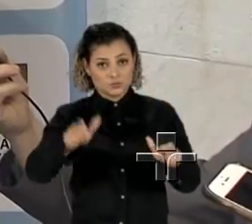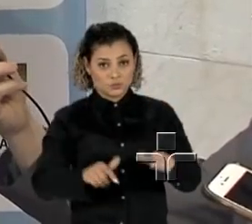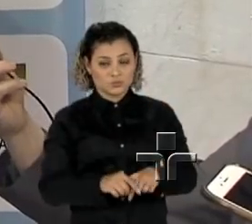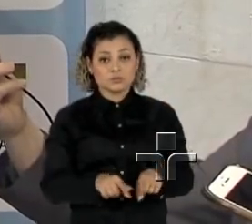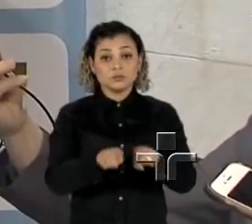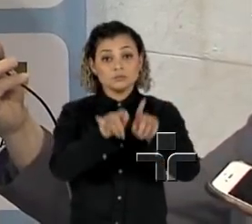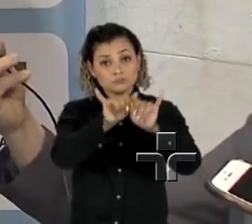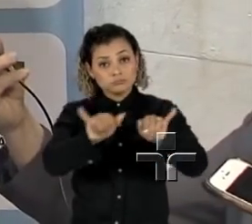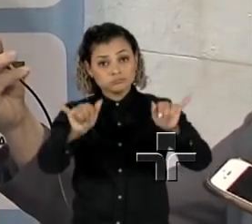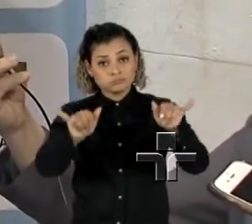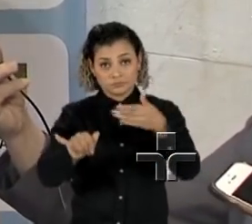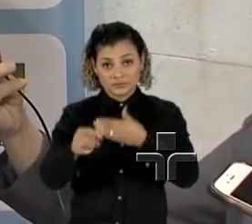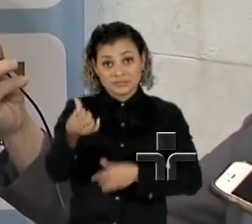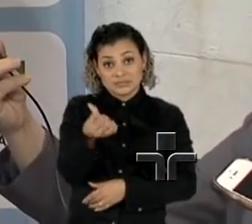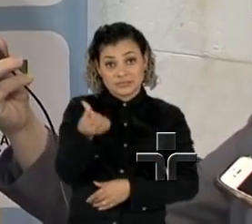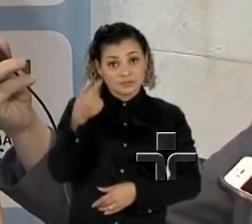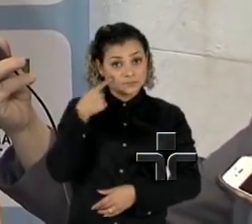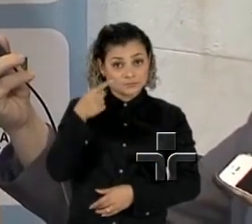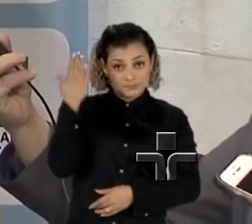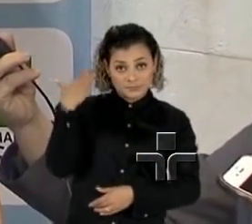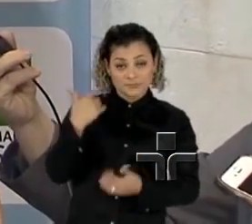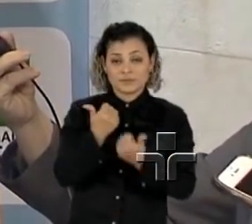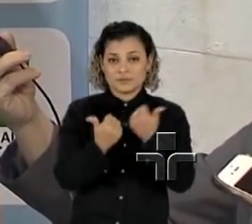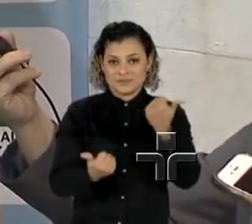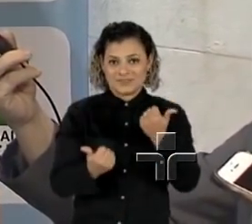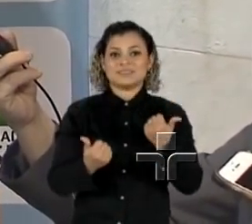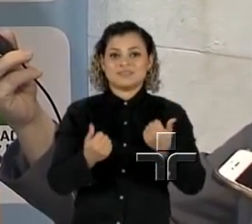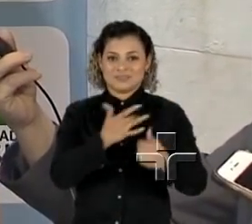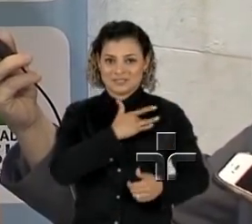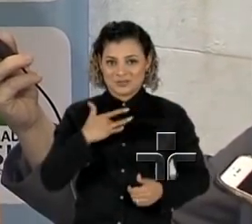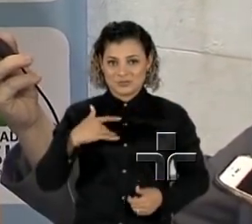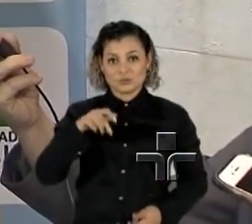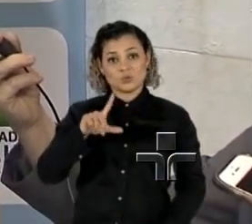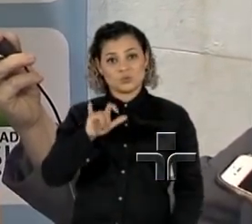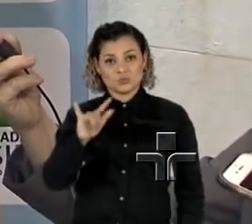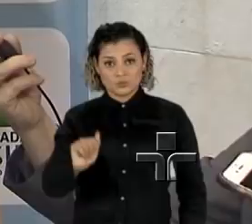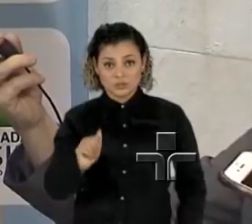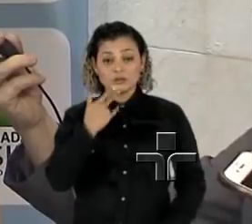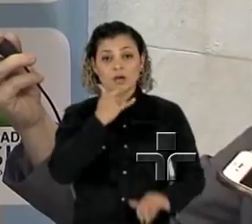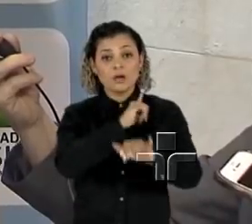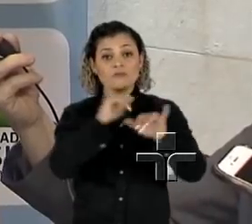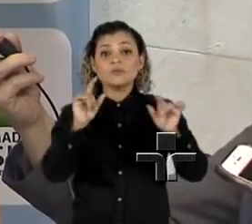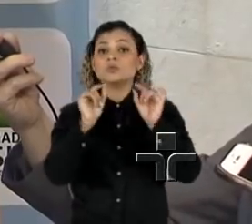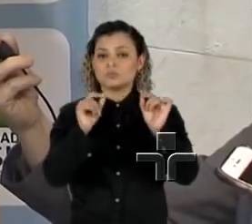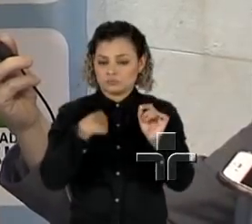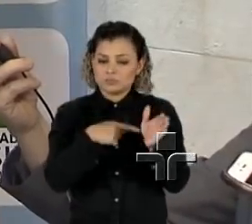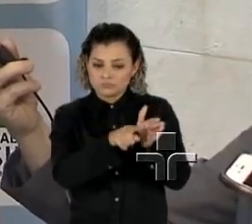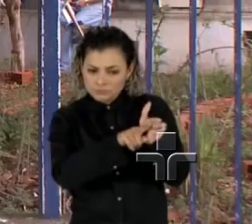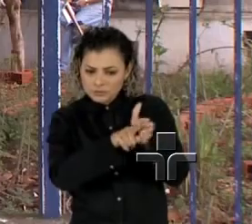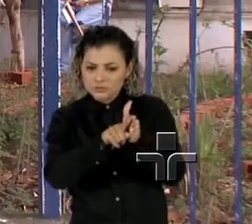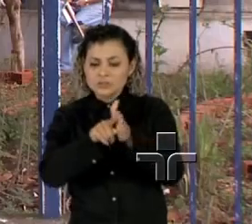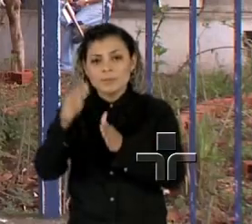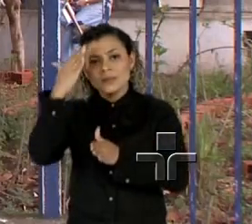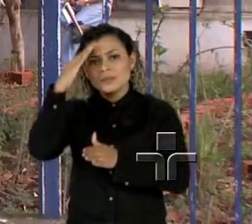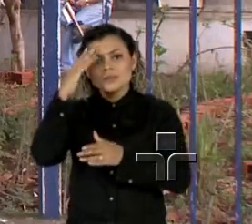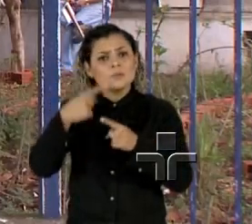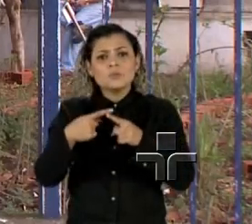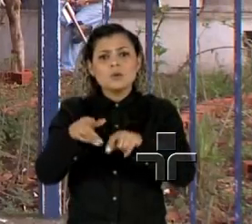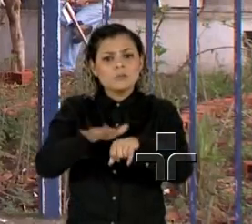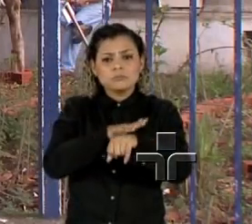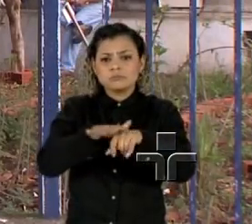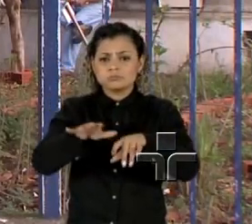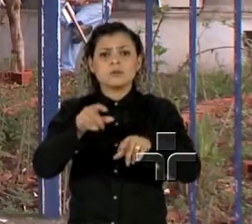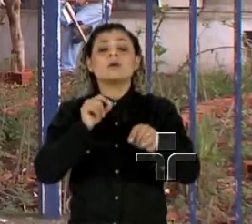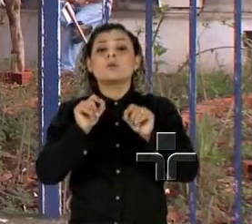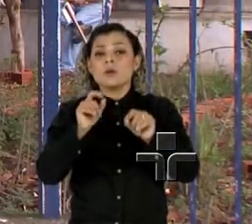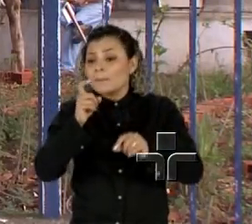Ao anunciar a campanha, na última sexta, o ministro da Saúde, Luiz Henrique Mandetta, declarou que serão realizados estudos para entender o fenômeno, que faz com que